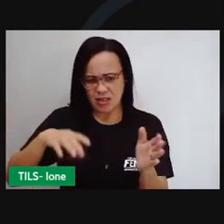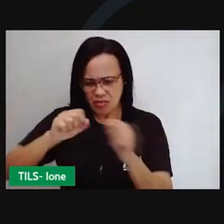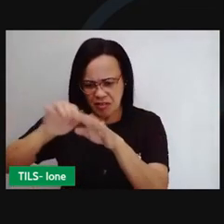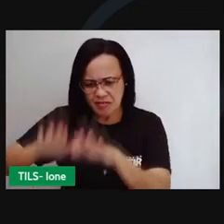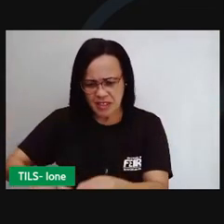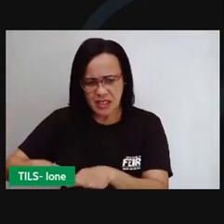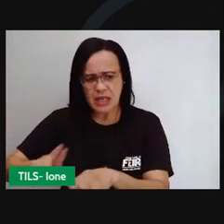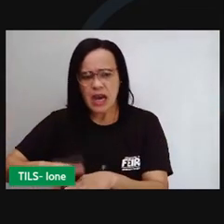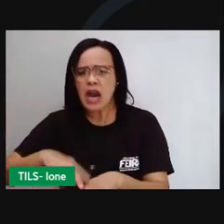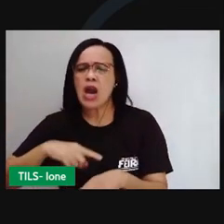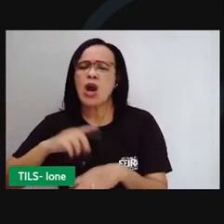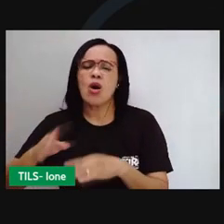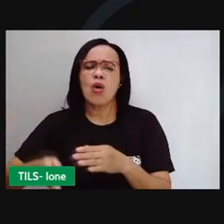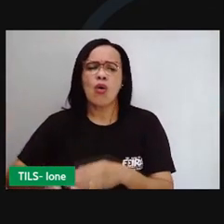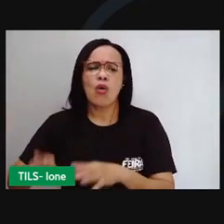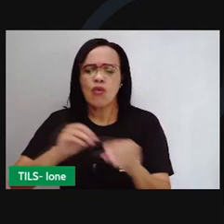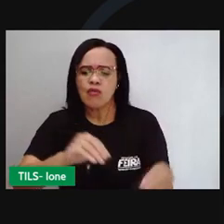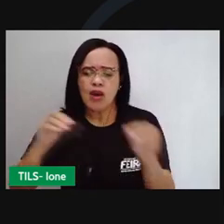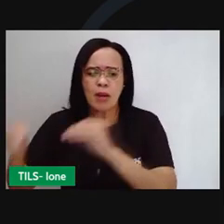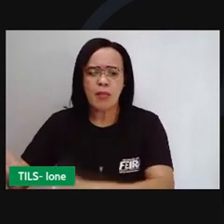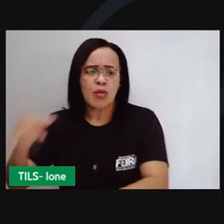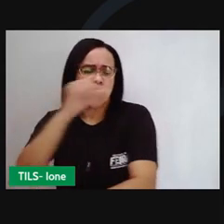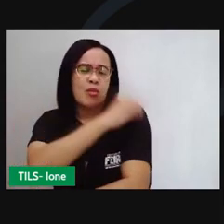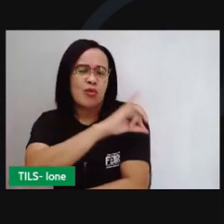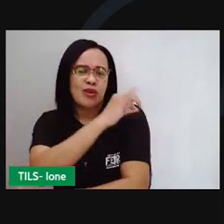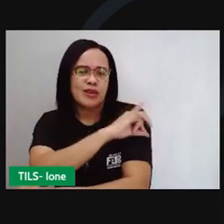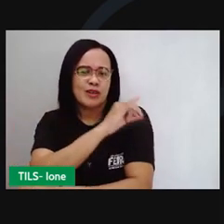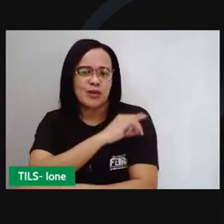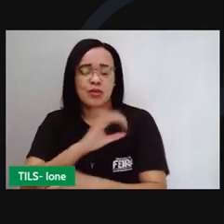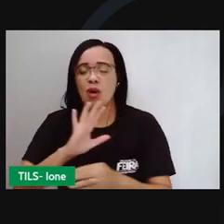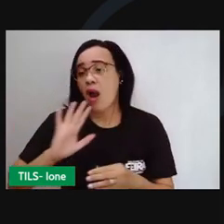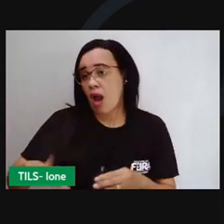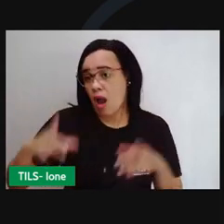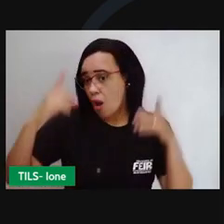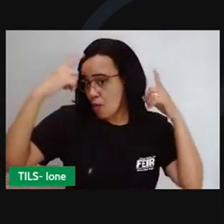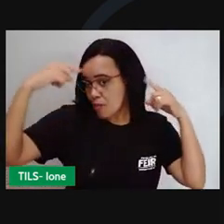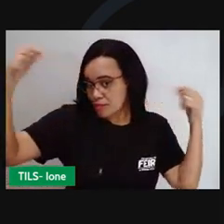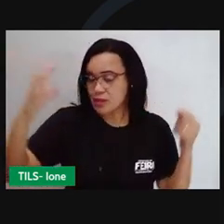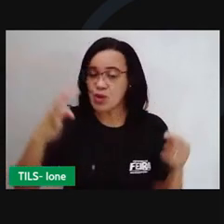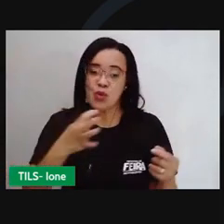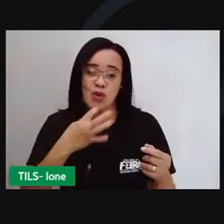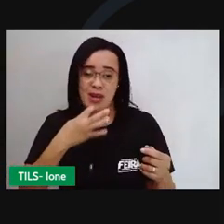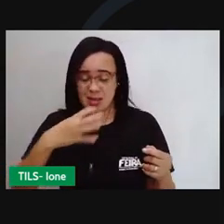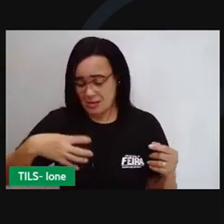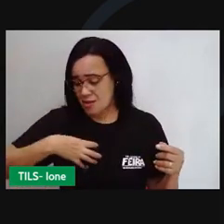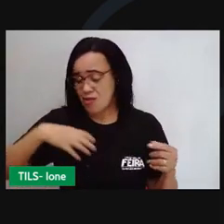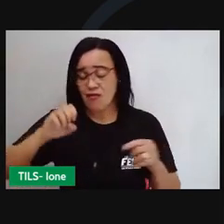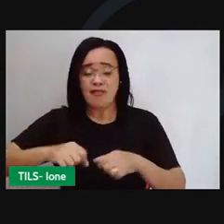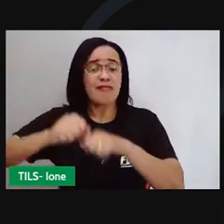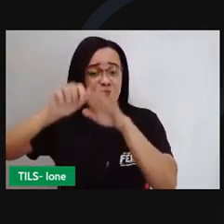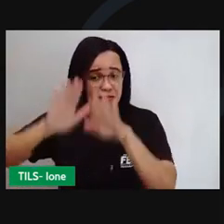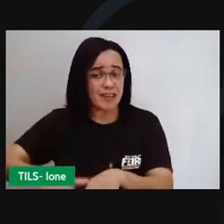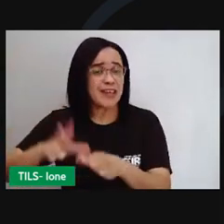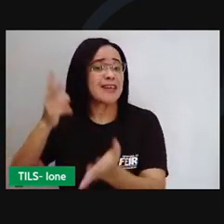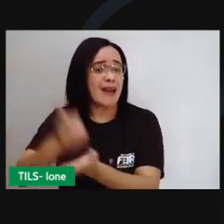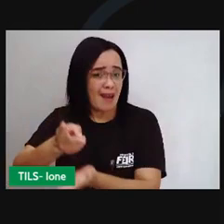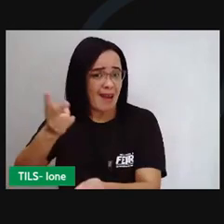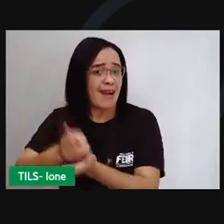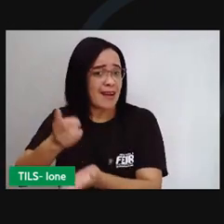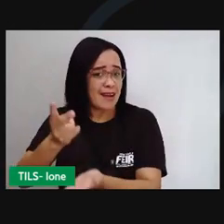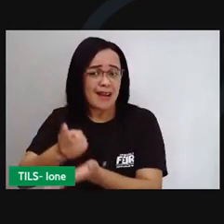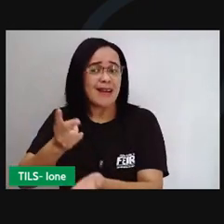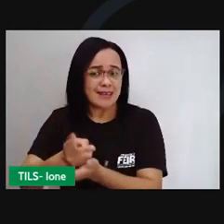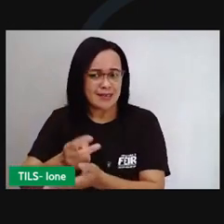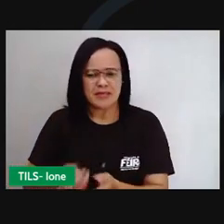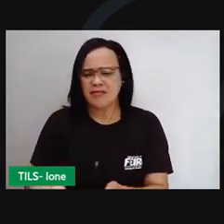depois que o príncipe conhecer Salvador, não vai querer saber de outra terra, não. Vão para casa. Tem que